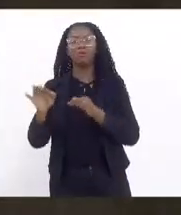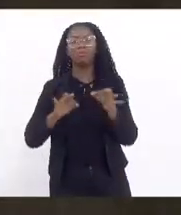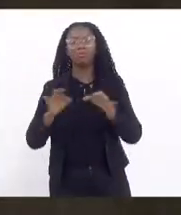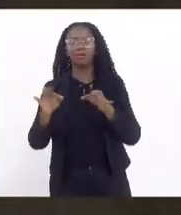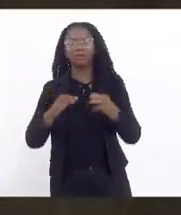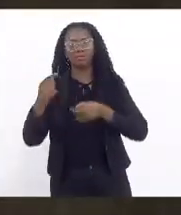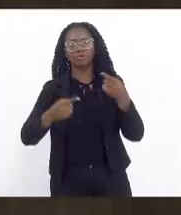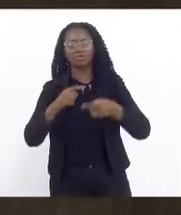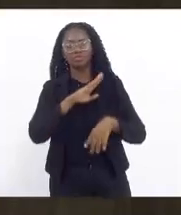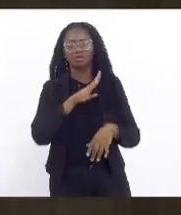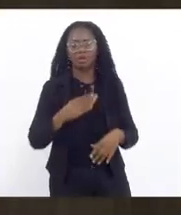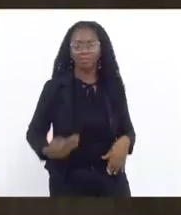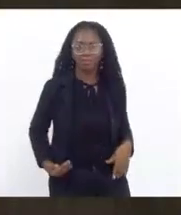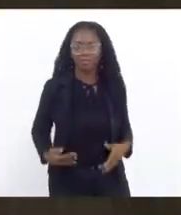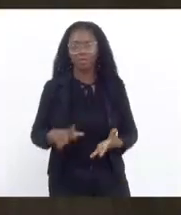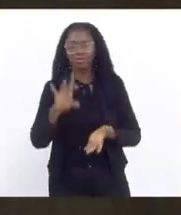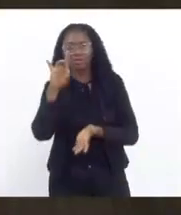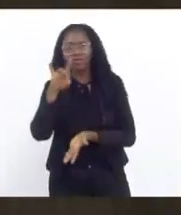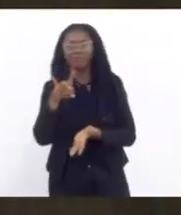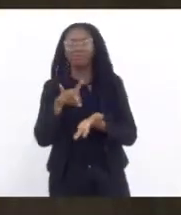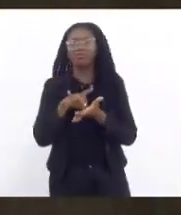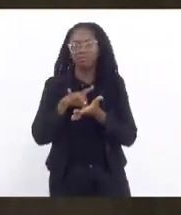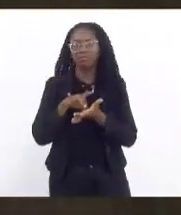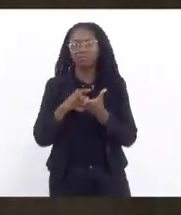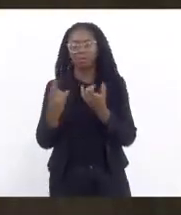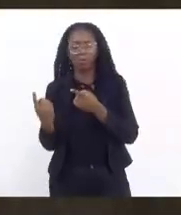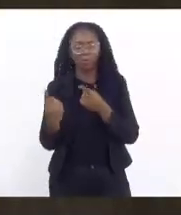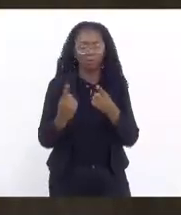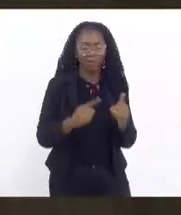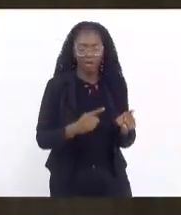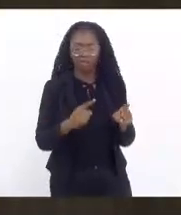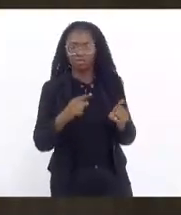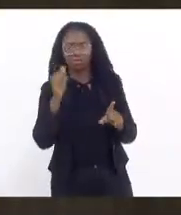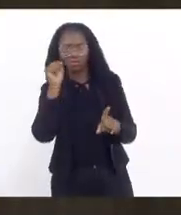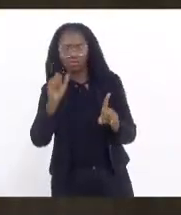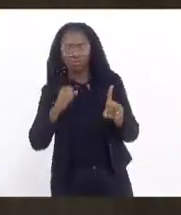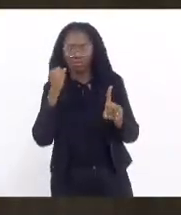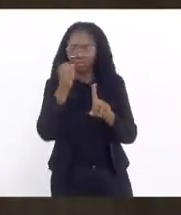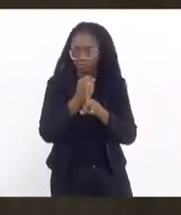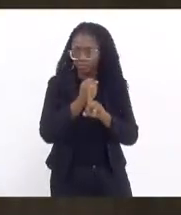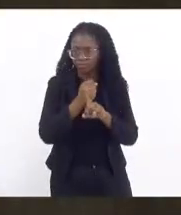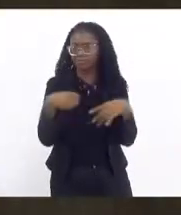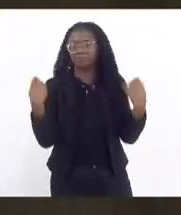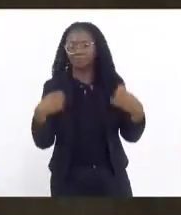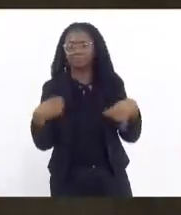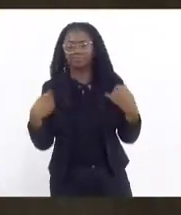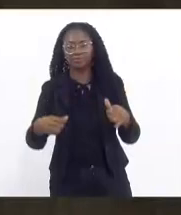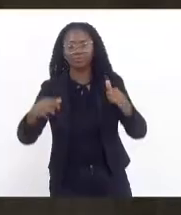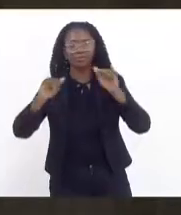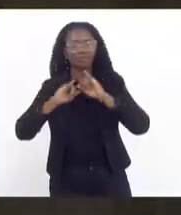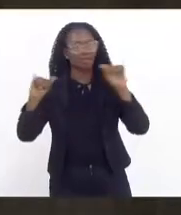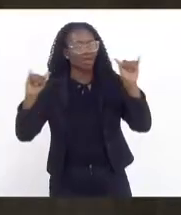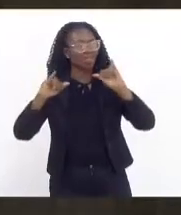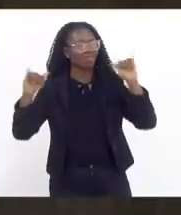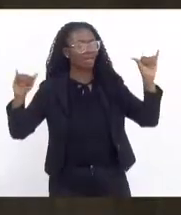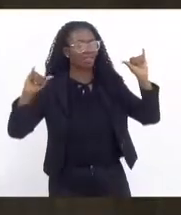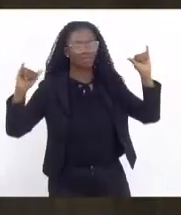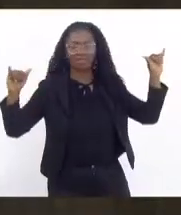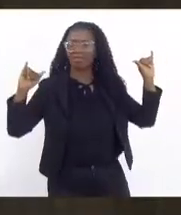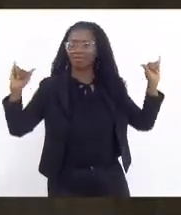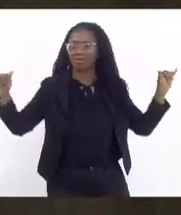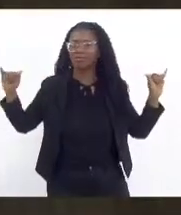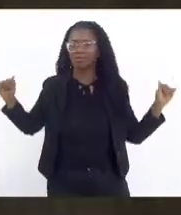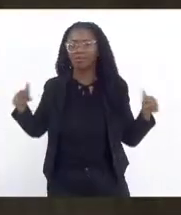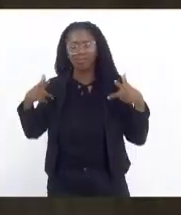efetivem um combate ao feminicídio é preciso campanhas permanentes é preciso um dia como sugere a deputada Mônica